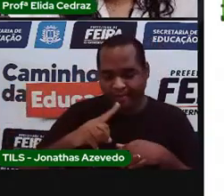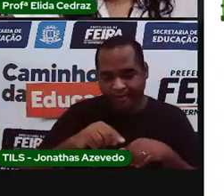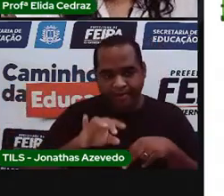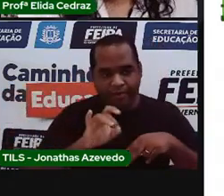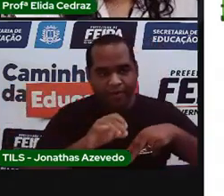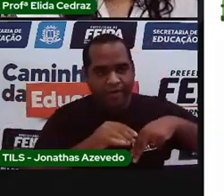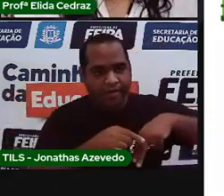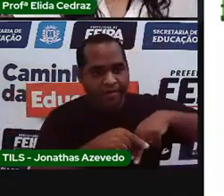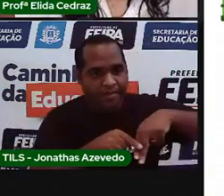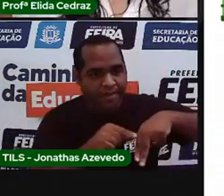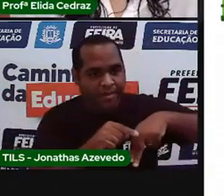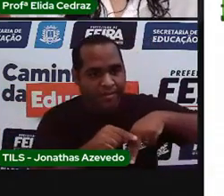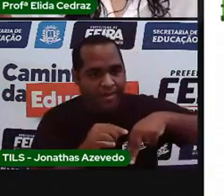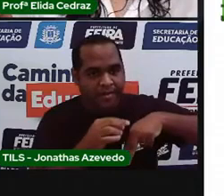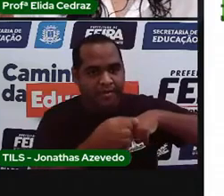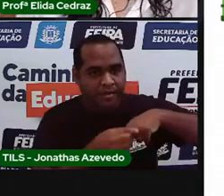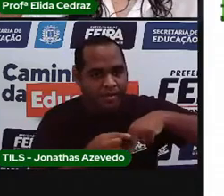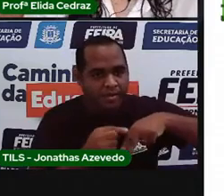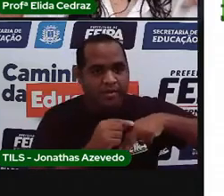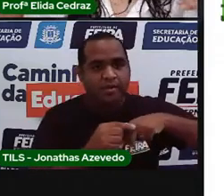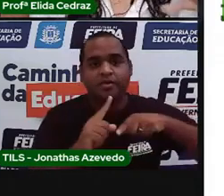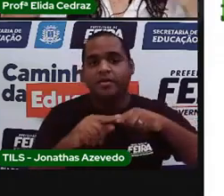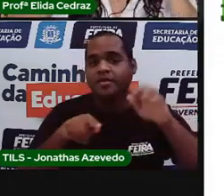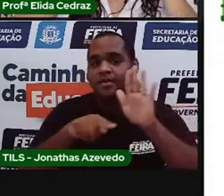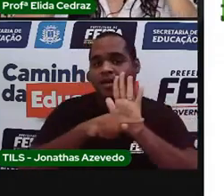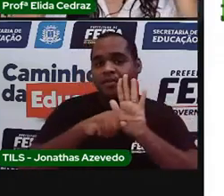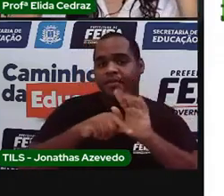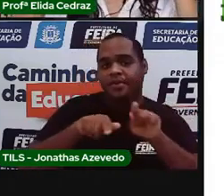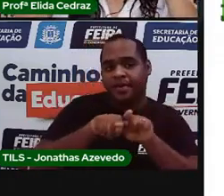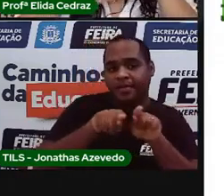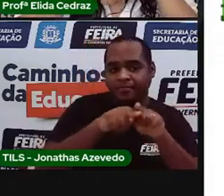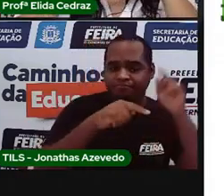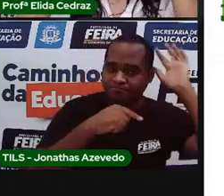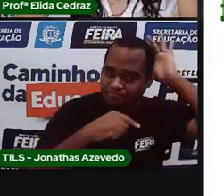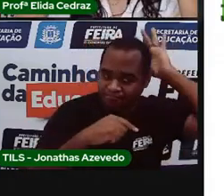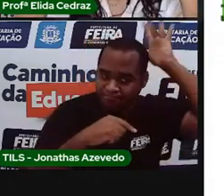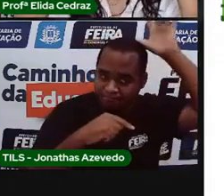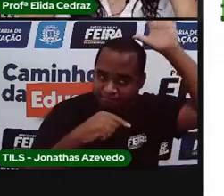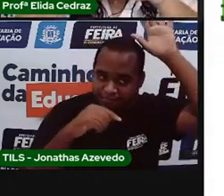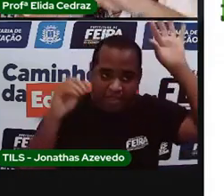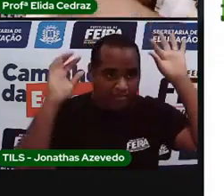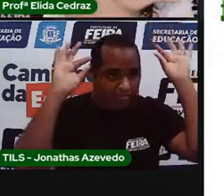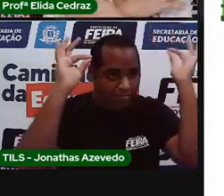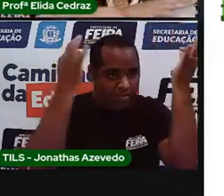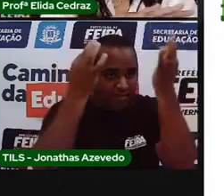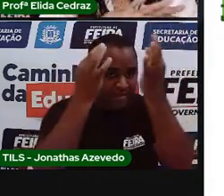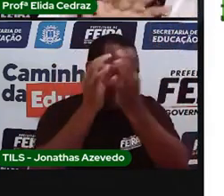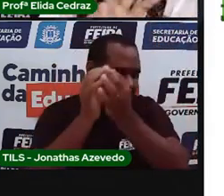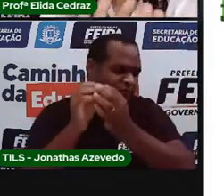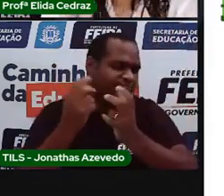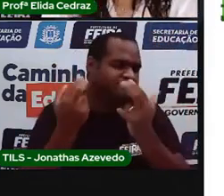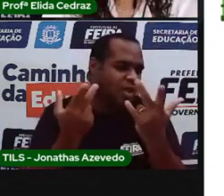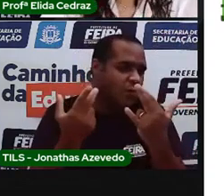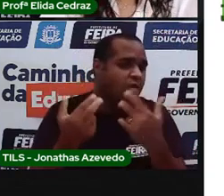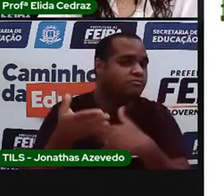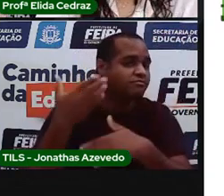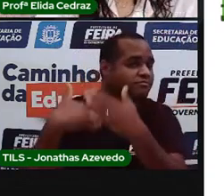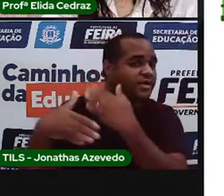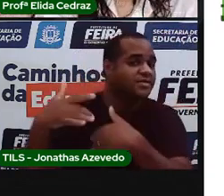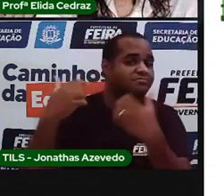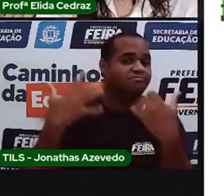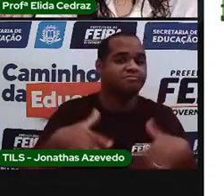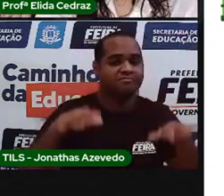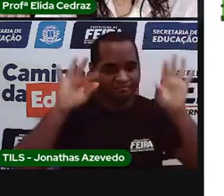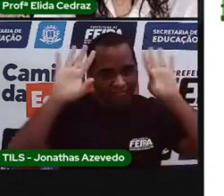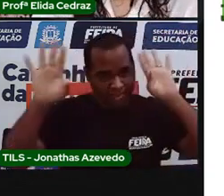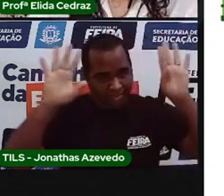lá, aquela sainha de pena. De cocá. Com os palitos, espinhos. Do jeito que você imagina os